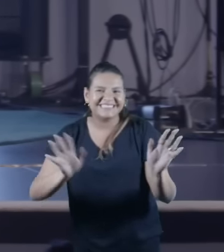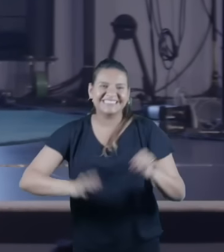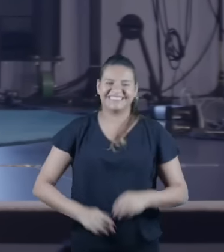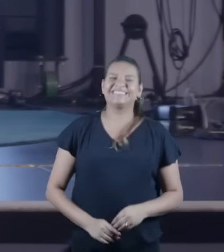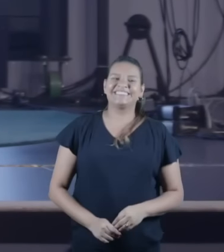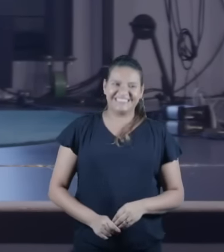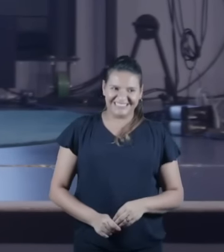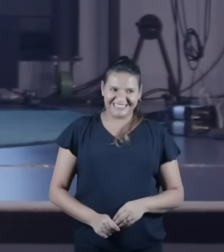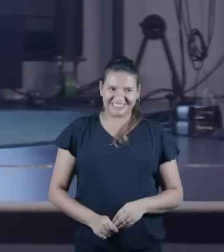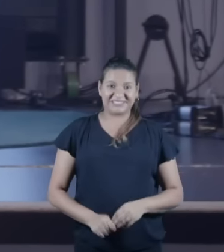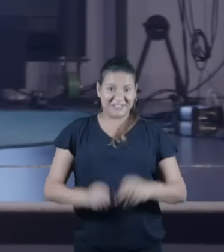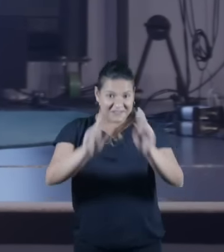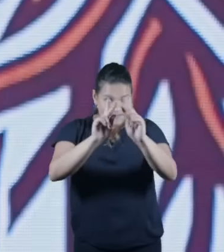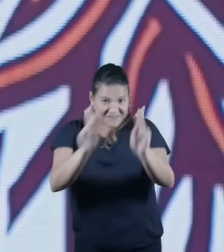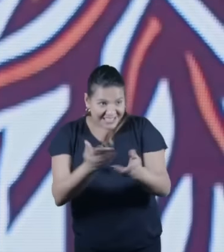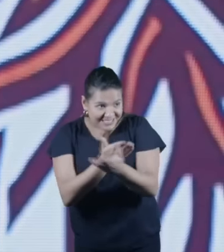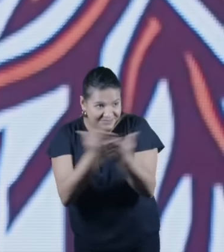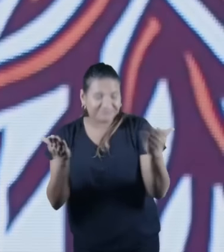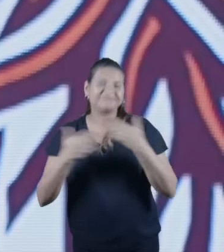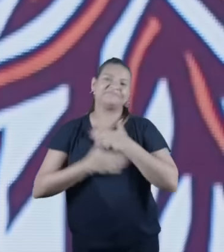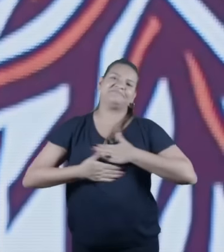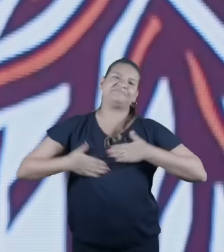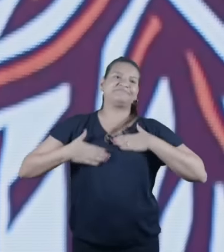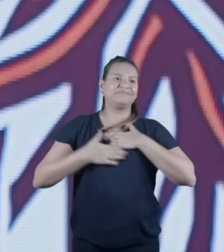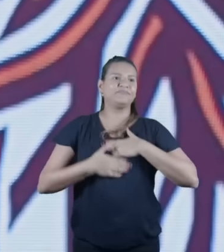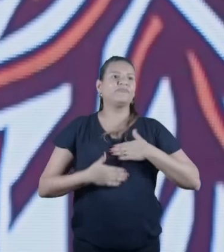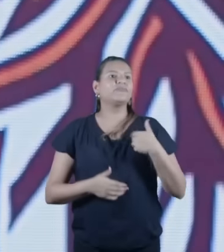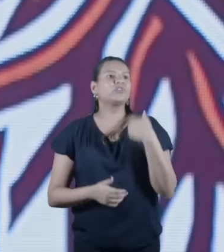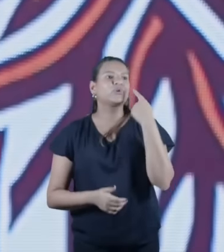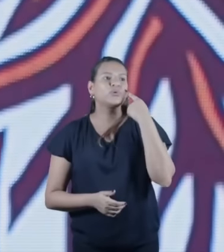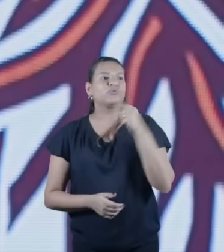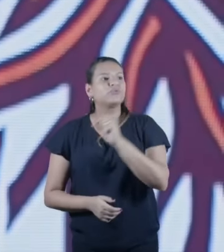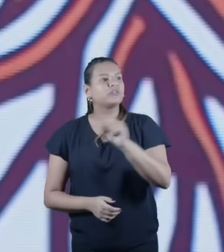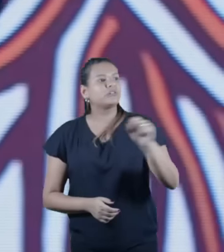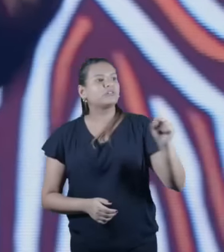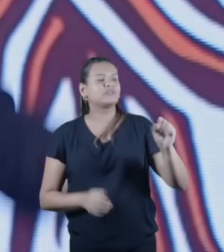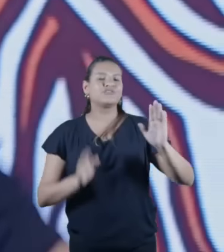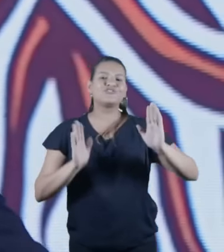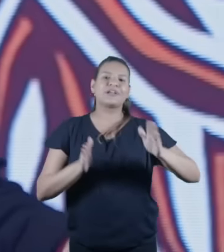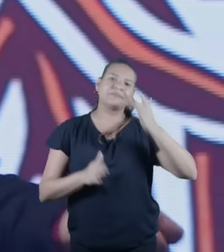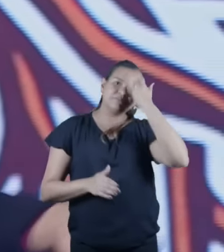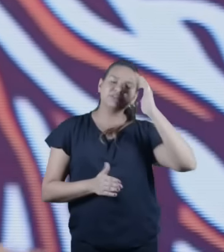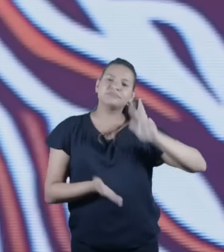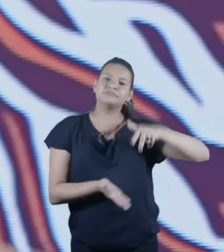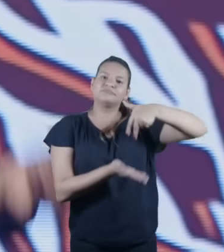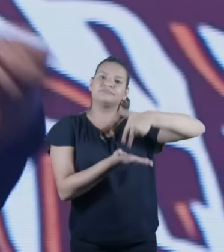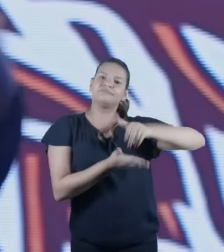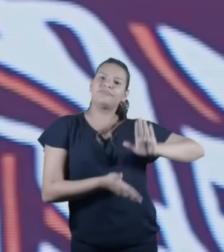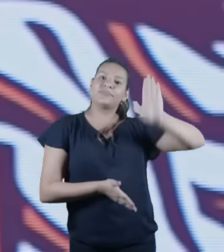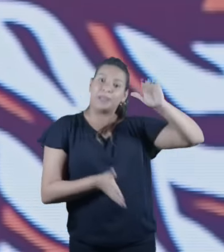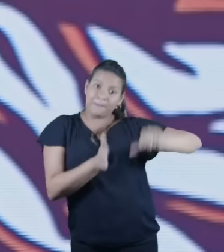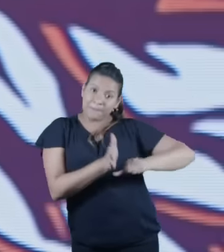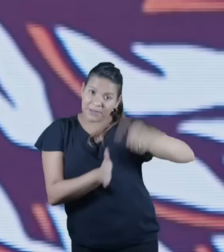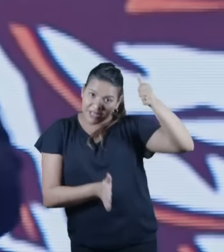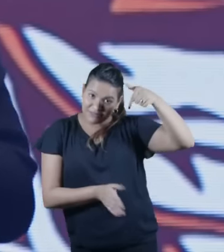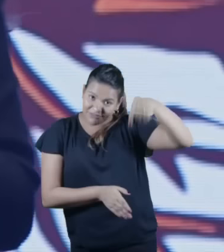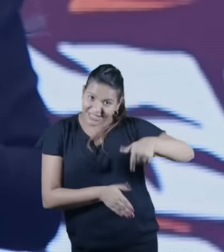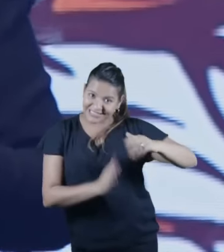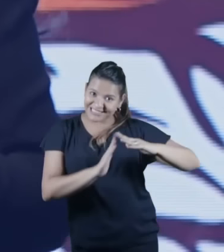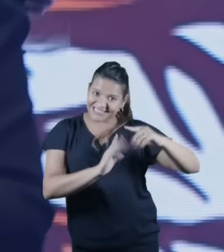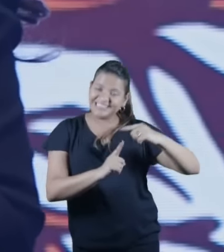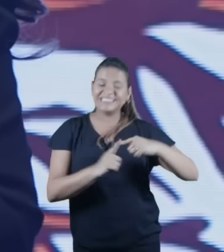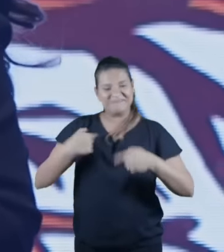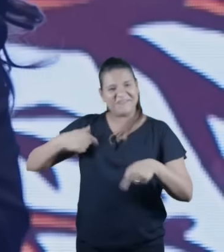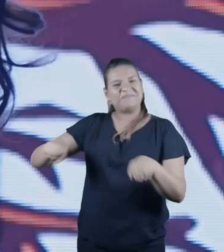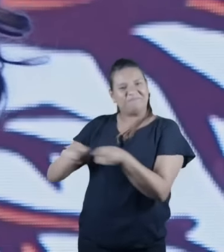Pessoal, é um prazer estar aqui. Eu vi que todo mundo levantou... As pessoas que levantaram a mão, que era a primeira vez na igreja aqui do Lamartine, também é a minha primeira vez aqui.